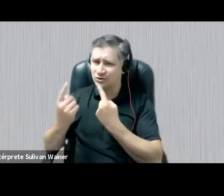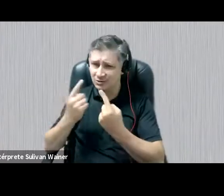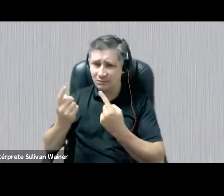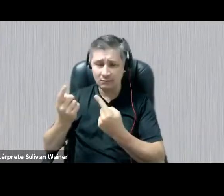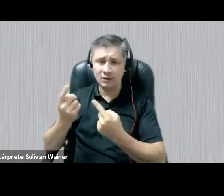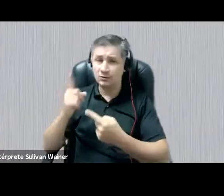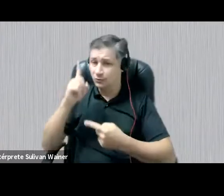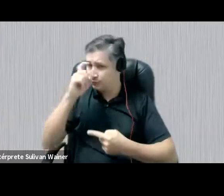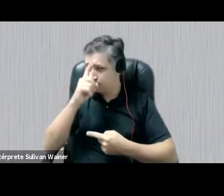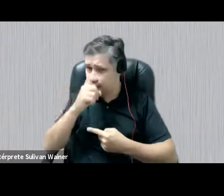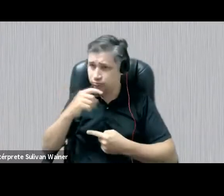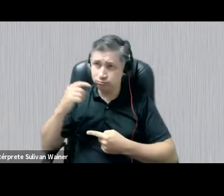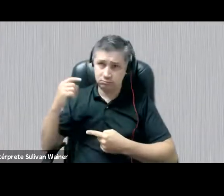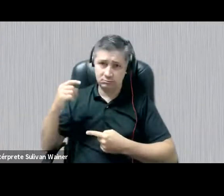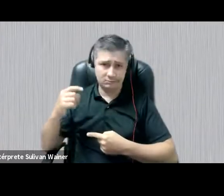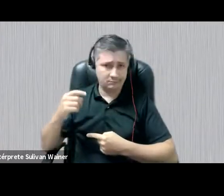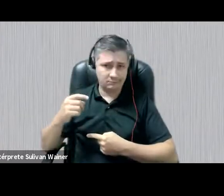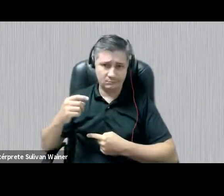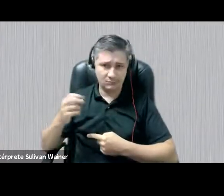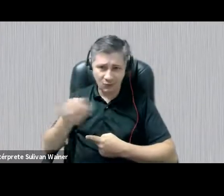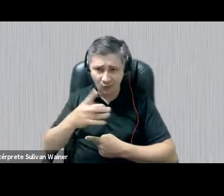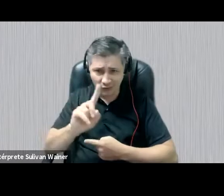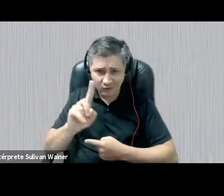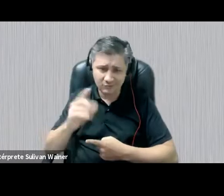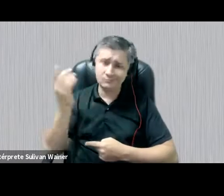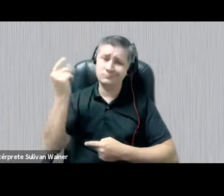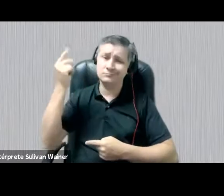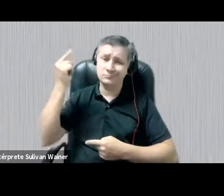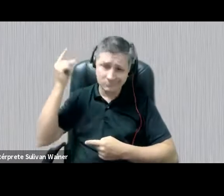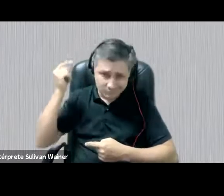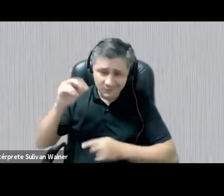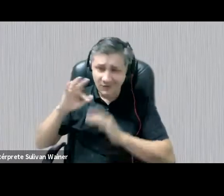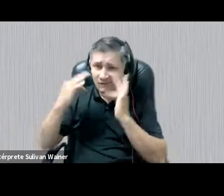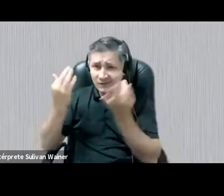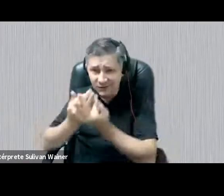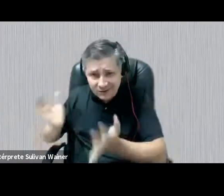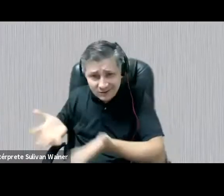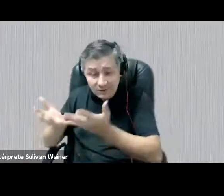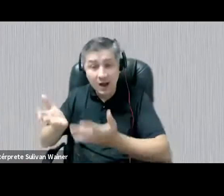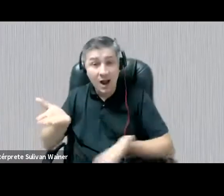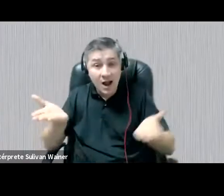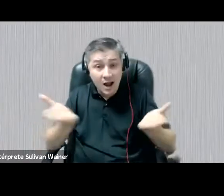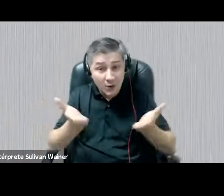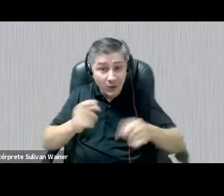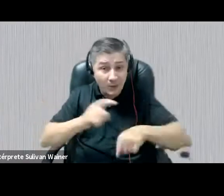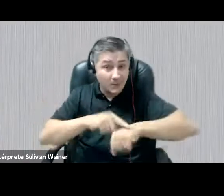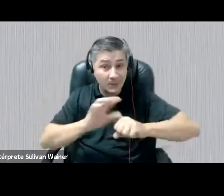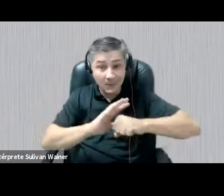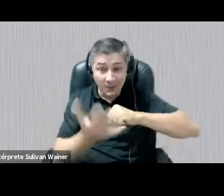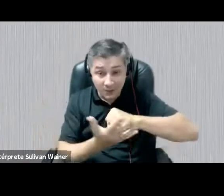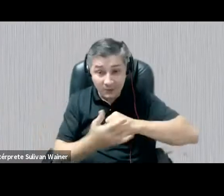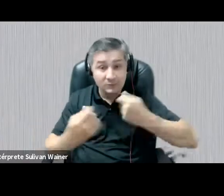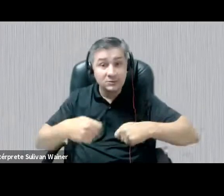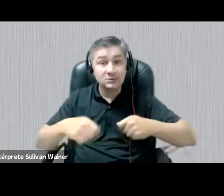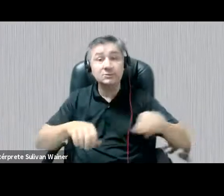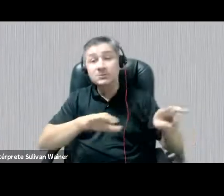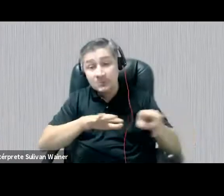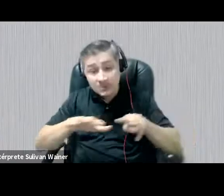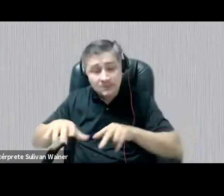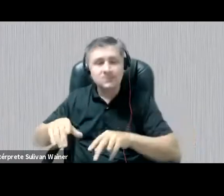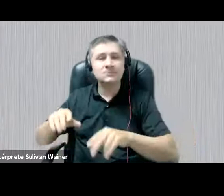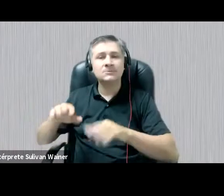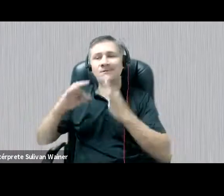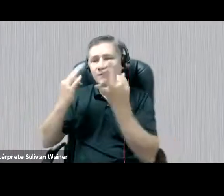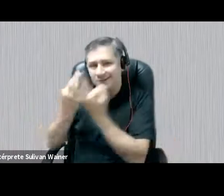novo. No entanto, agora, o fazer pedagógico conta com a participação direta, com a interlocução semanal dos cuidadores.